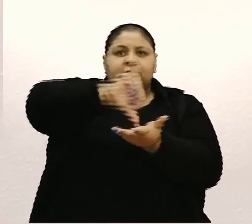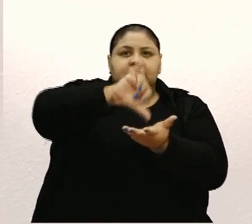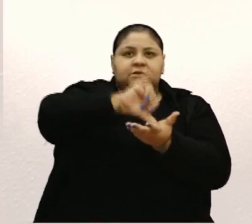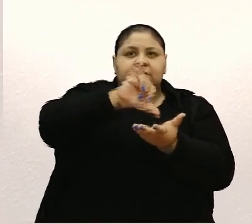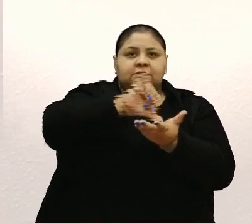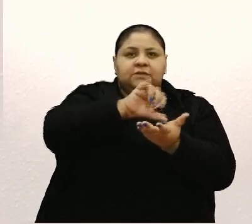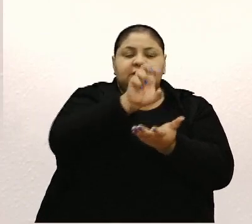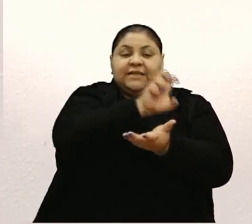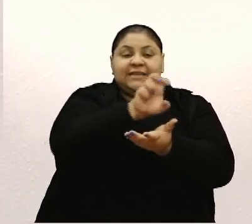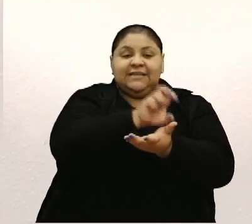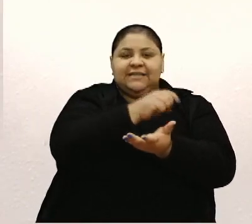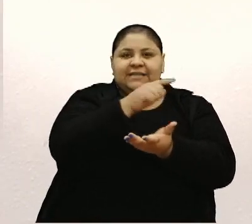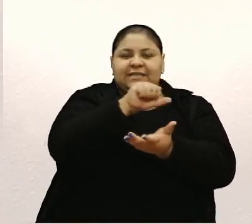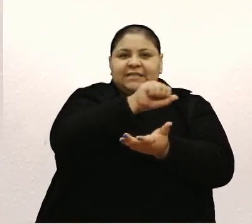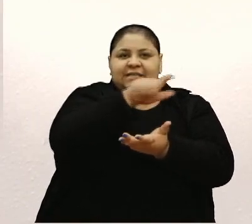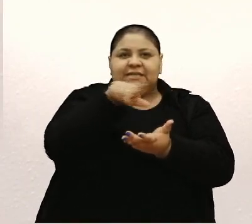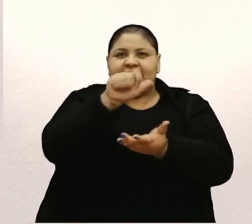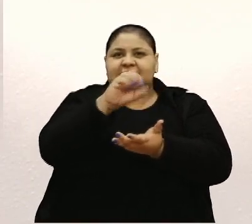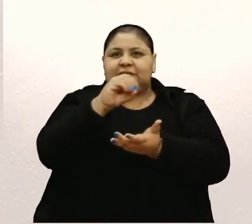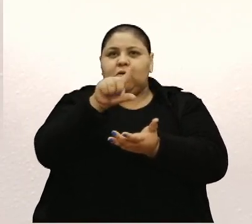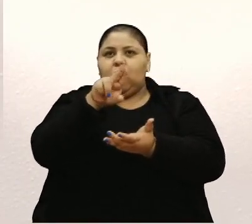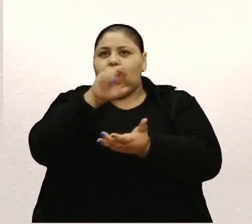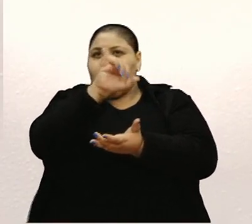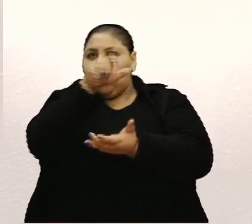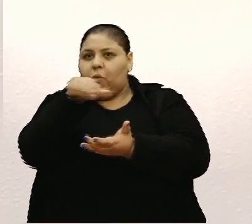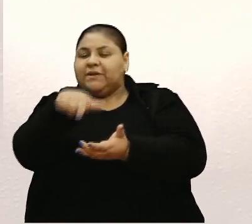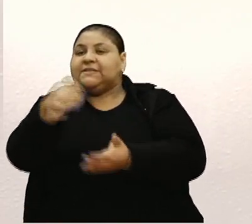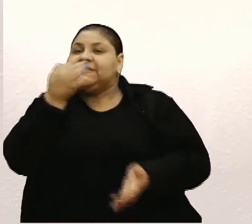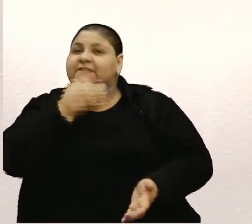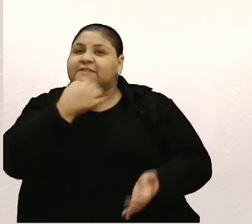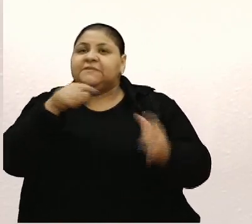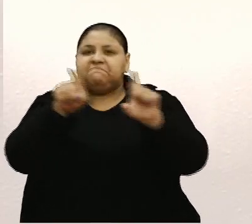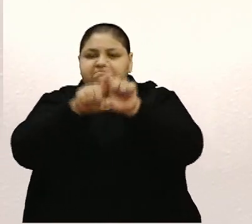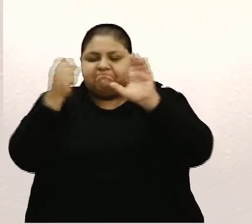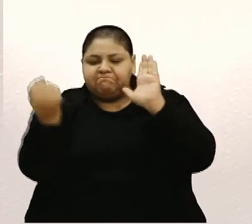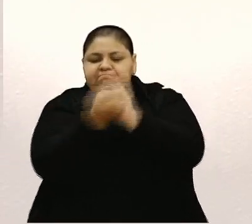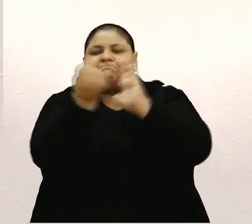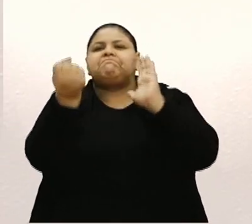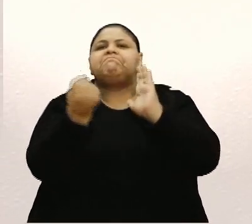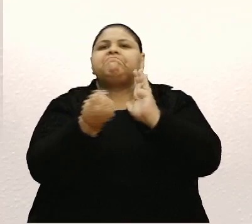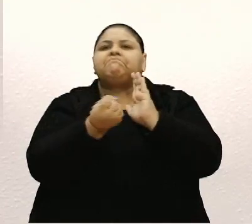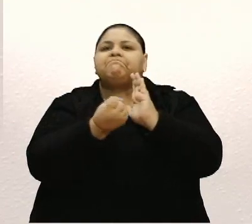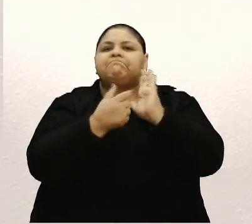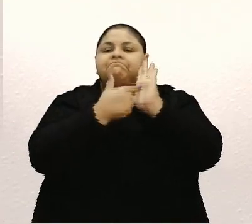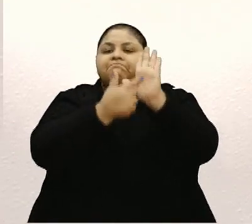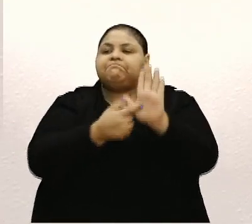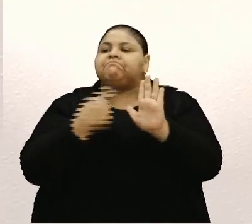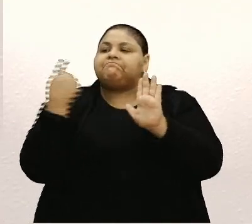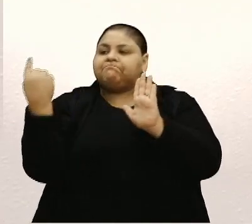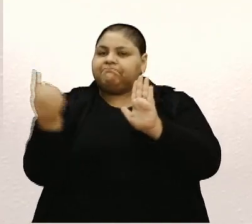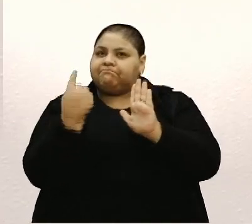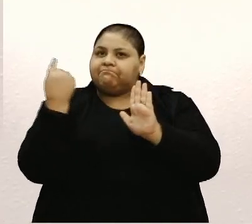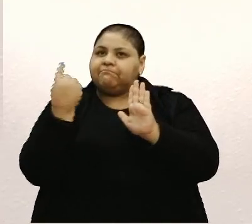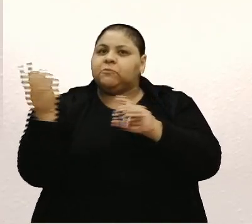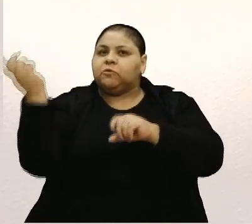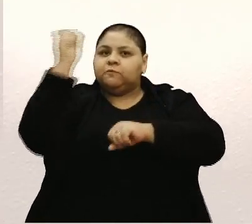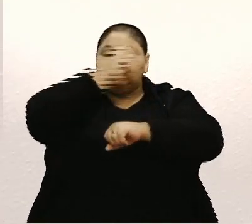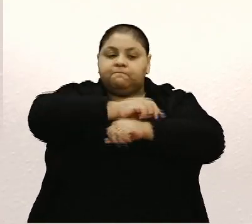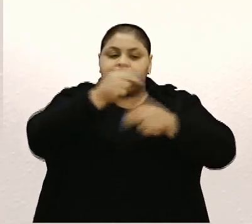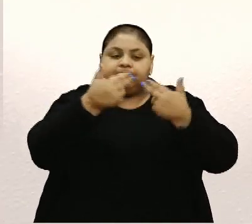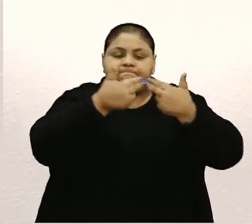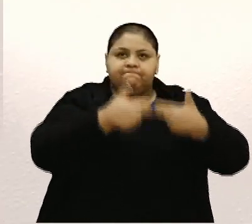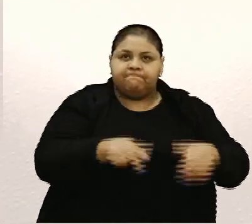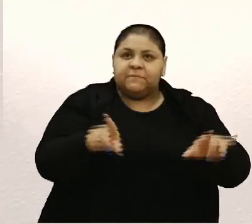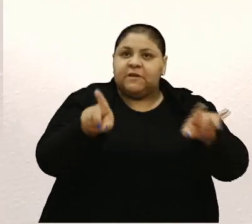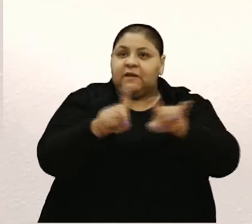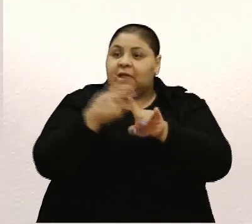Quinta São Luís, em Caxias do Sul. Além de marcar a primeira exposição individual da artista, a data da abertura coincide com